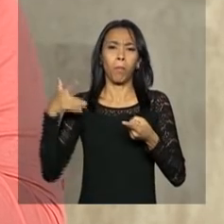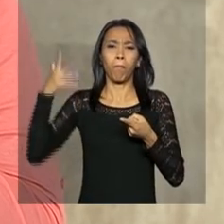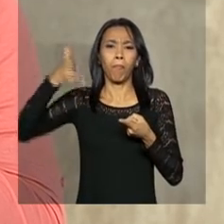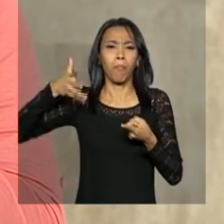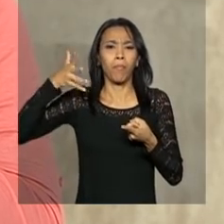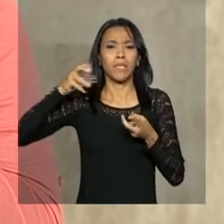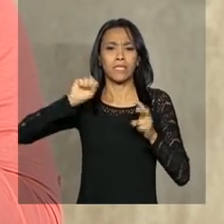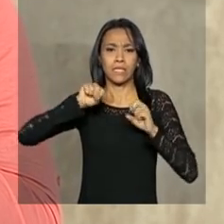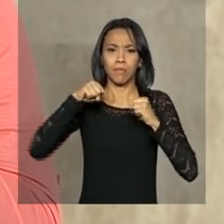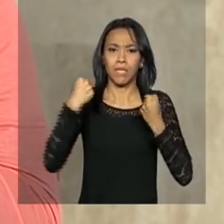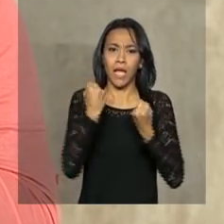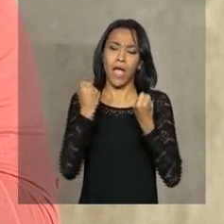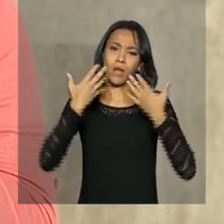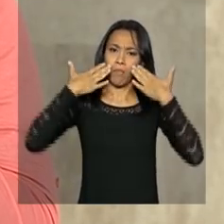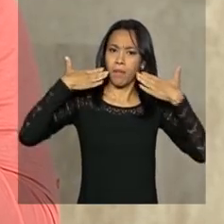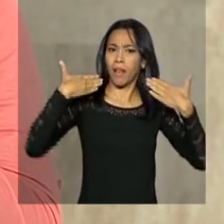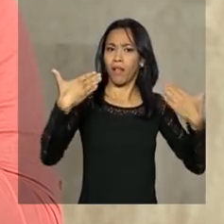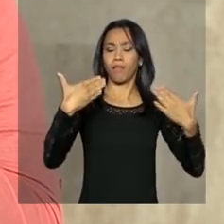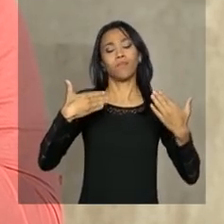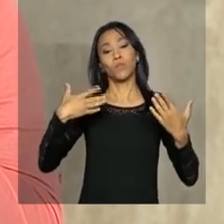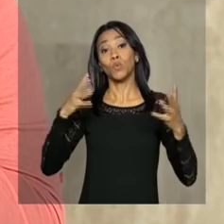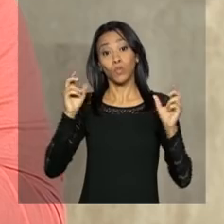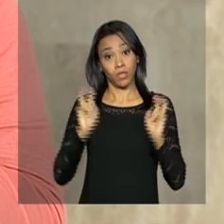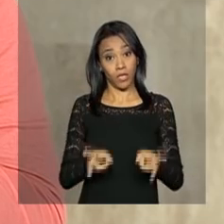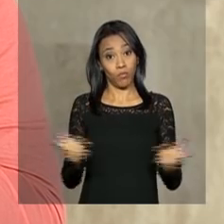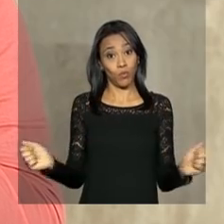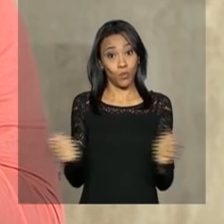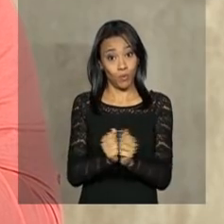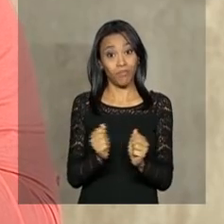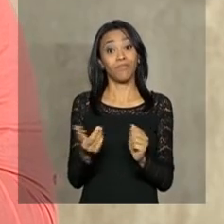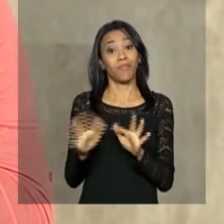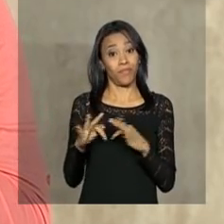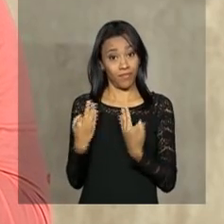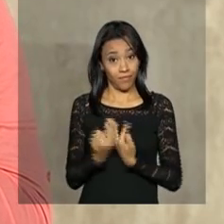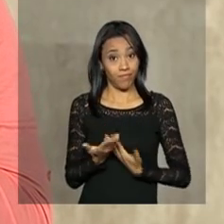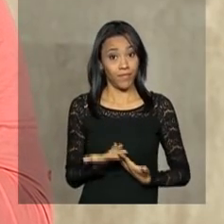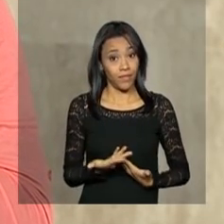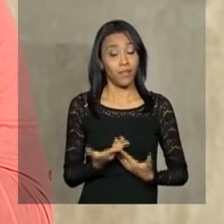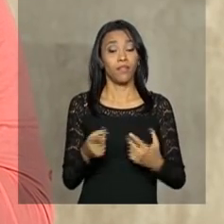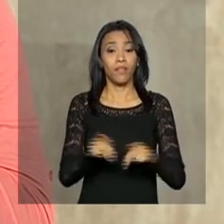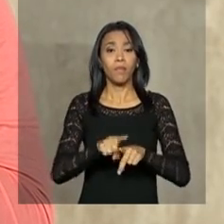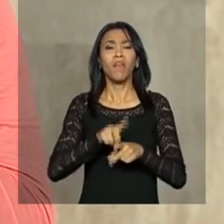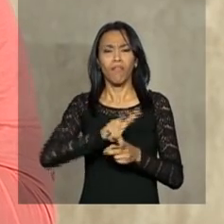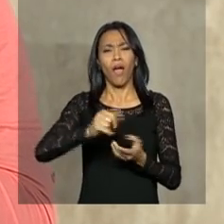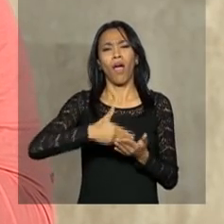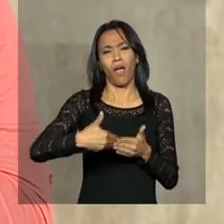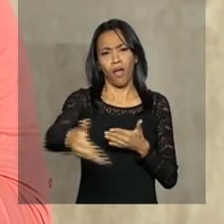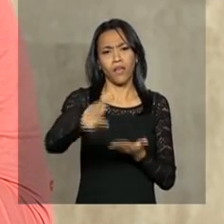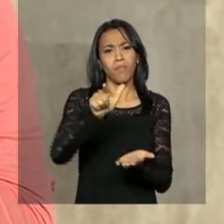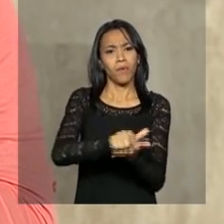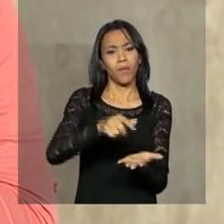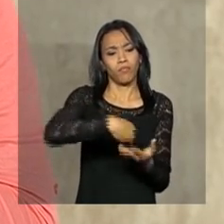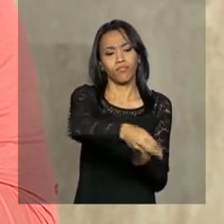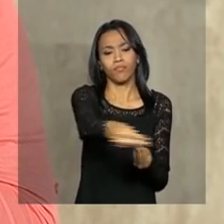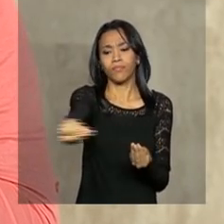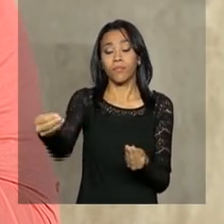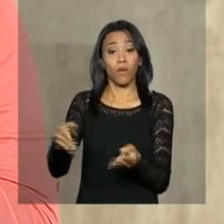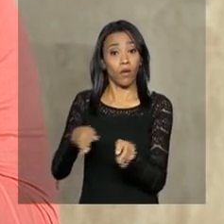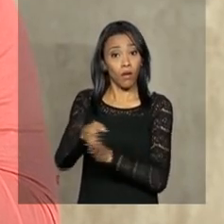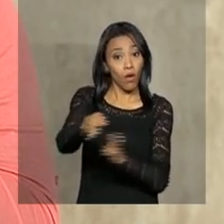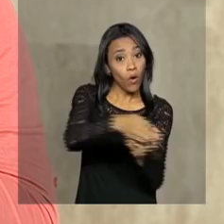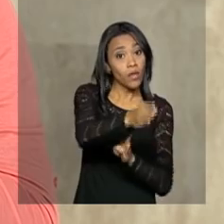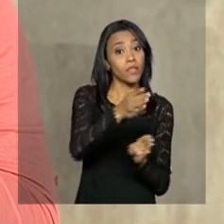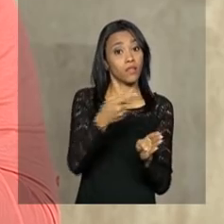palestras, exposições, tudo ao lado dos próprios familiares. Também vão ser distribuídos materiais informativos